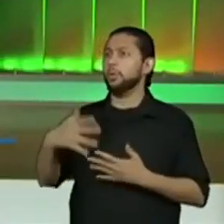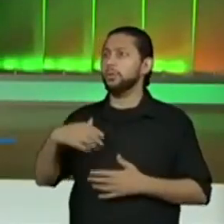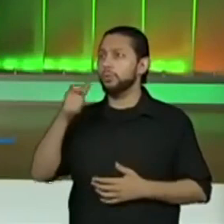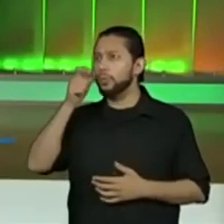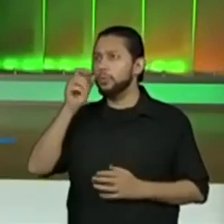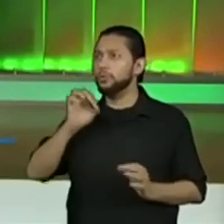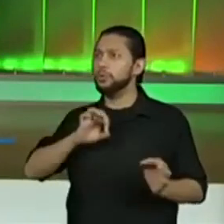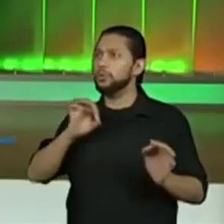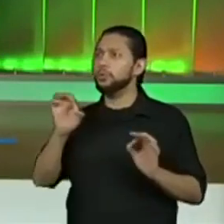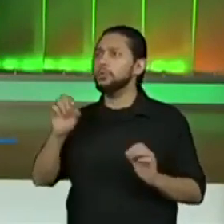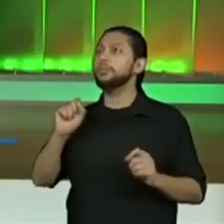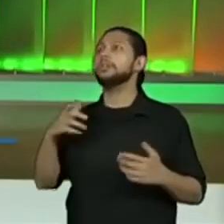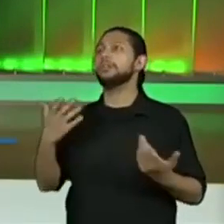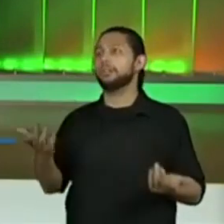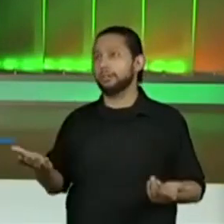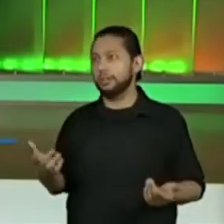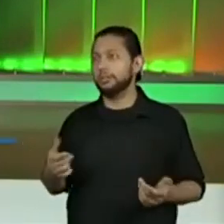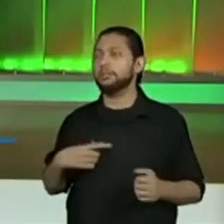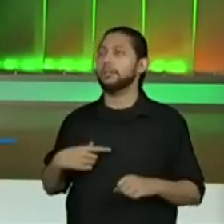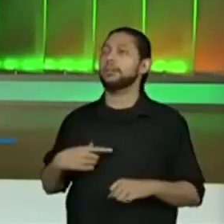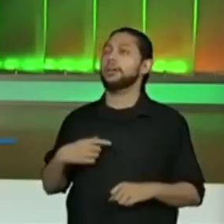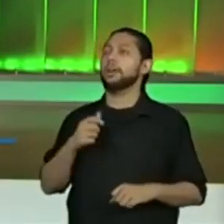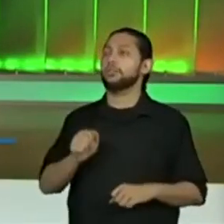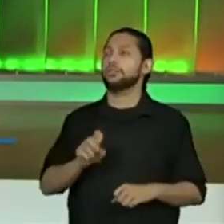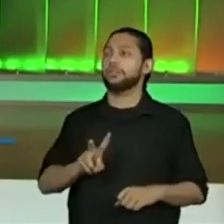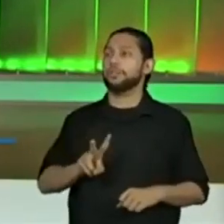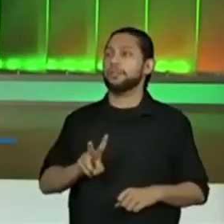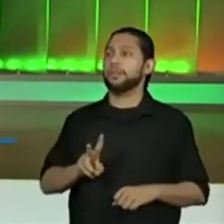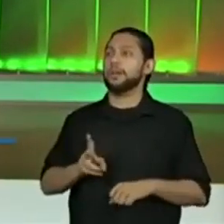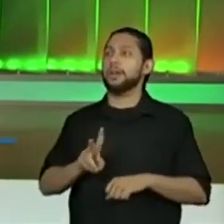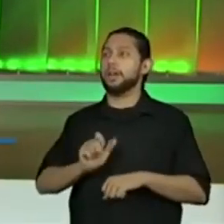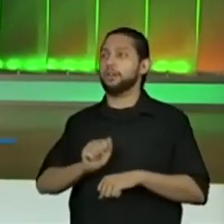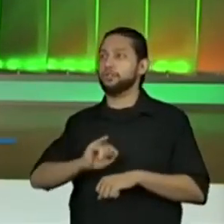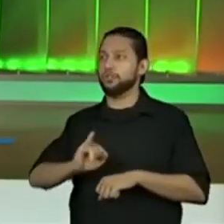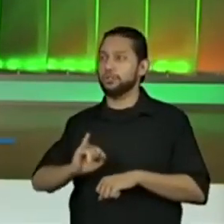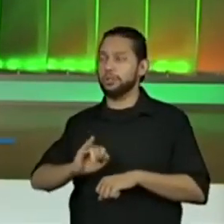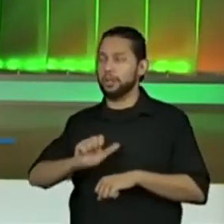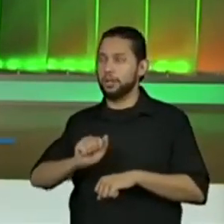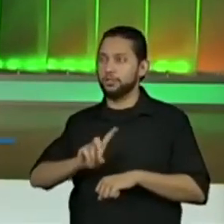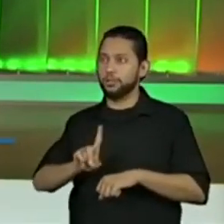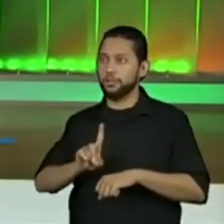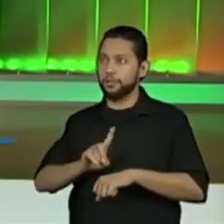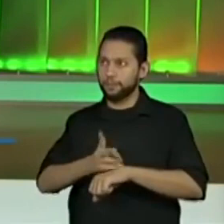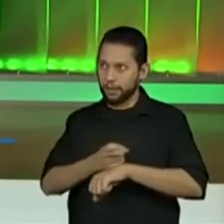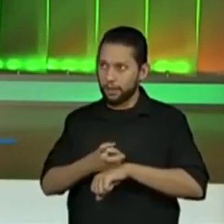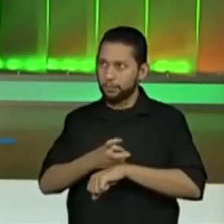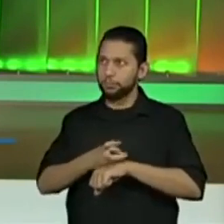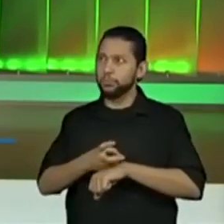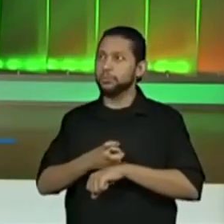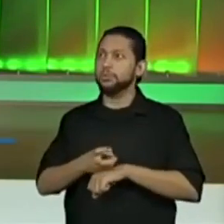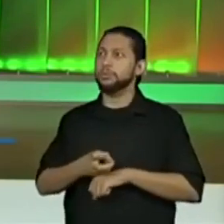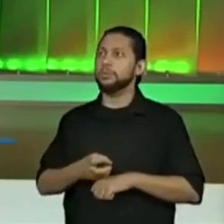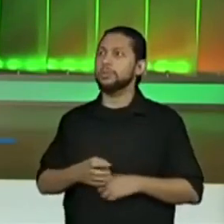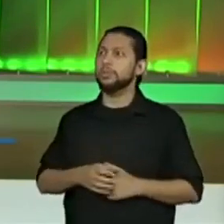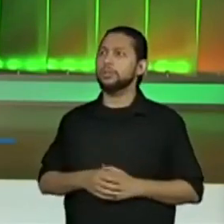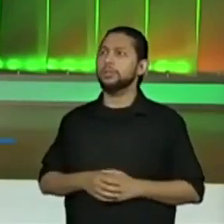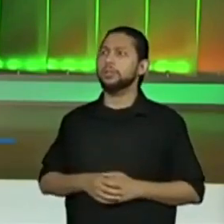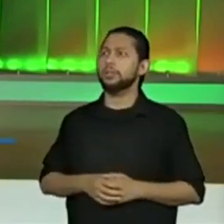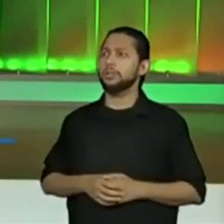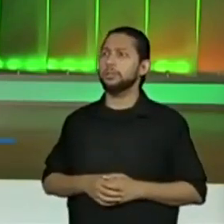Isso mesmo, tem os advérbios, tem um monte de coisa, isso mesmo. Olha só, vamos lá.